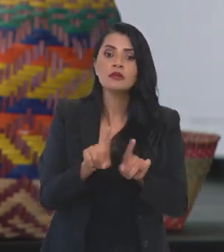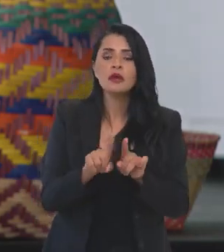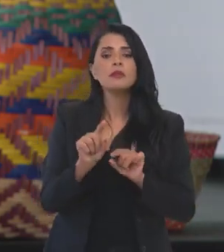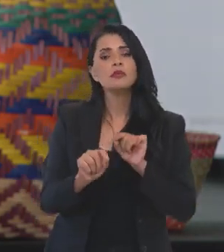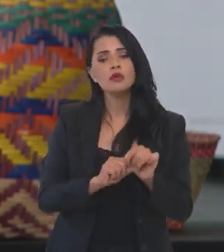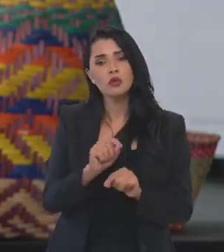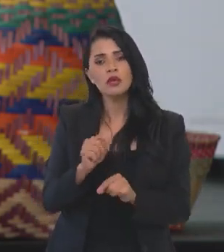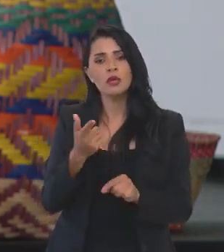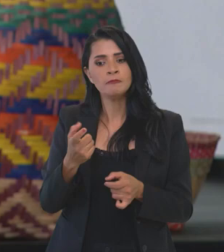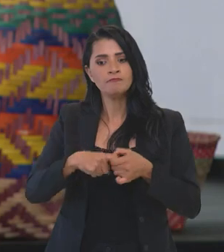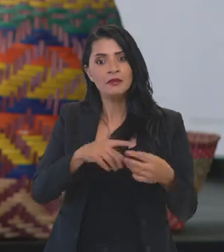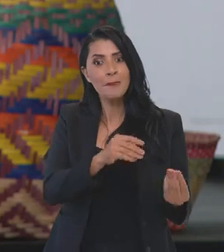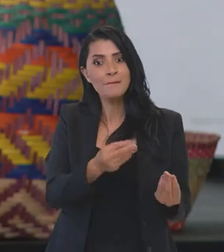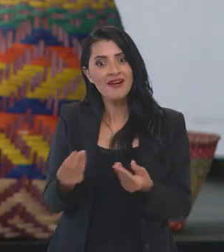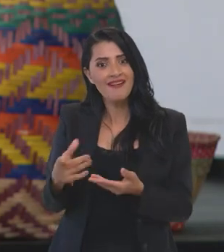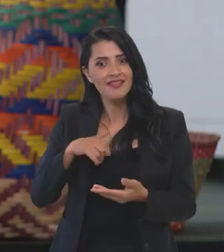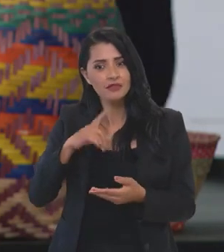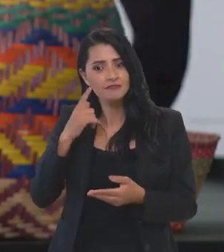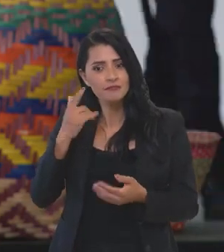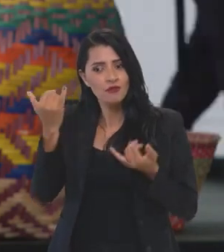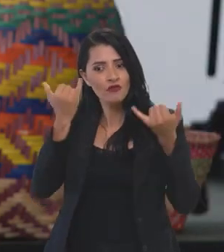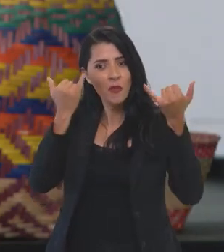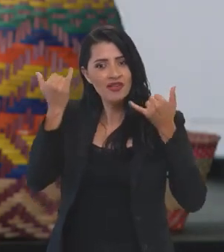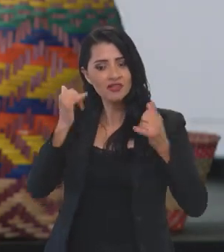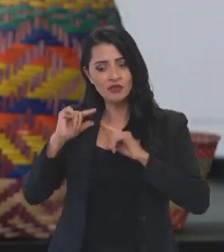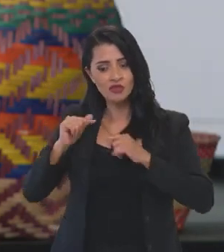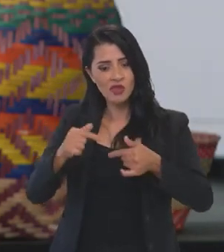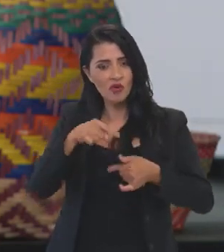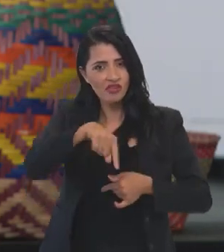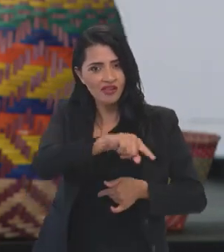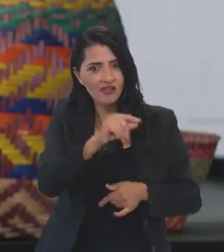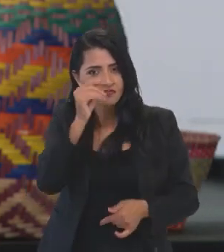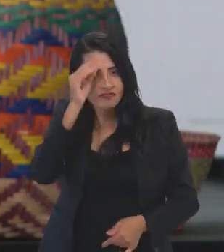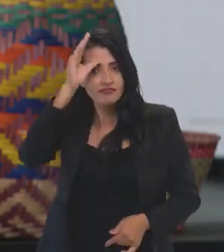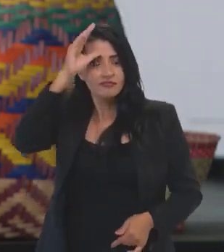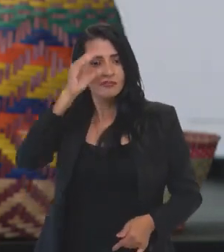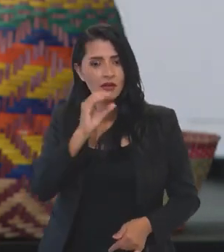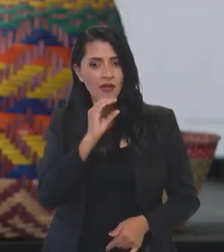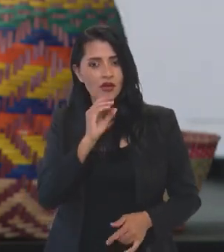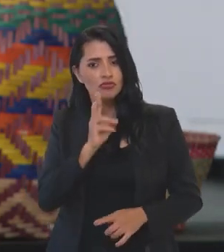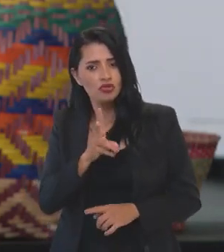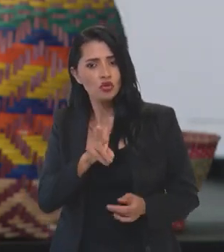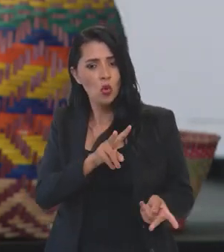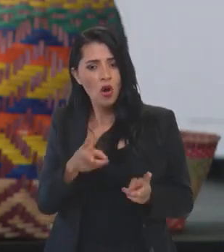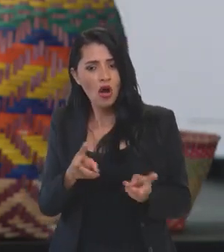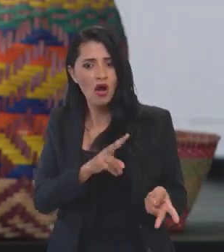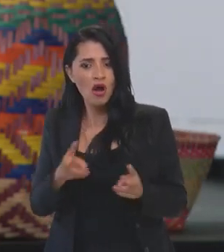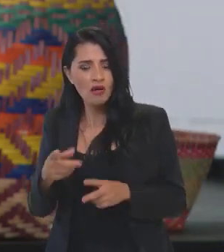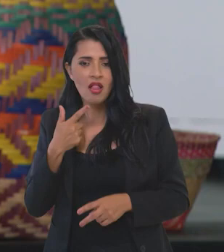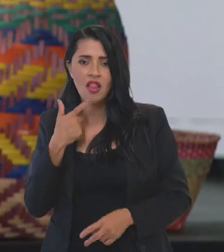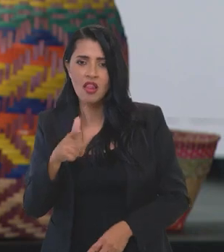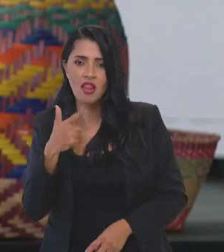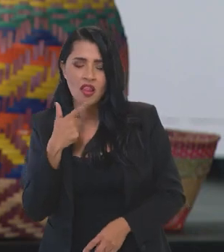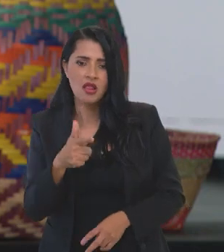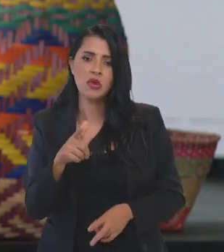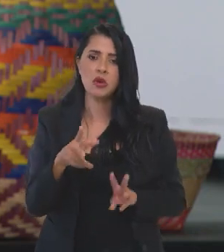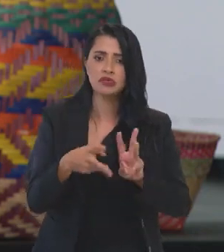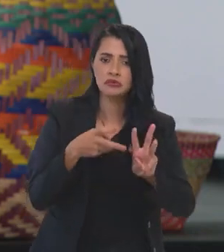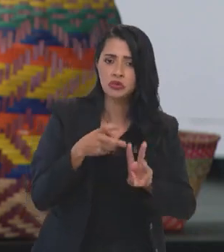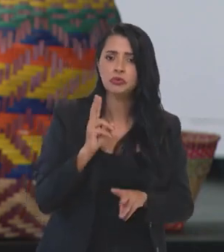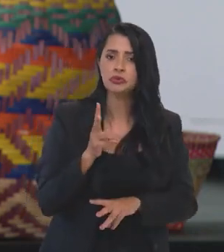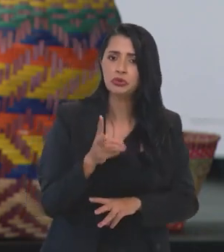e também faça esse repasse dos conhecimentos tradicionais, para que continuem as línguas